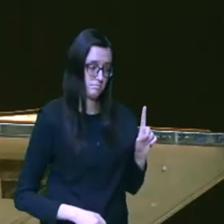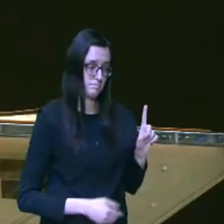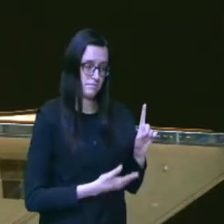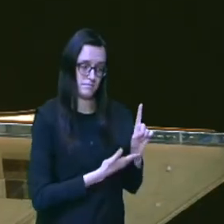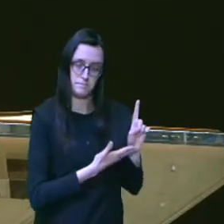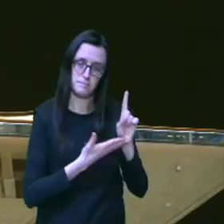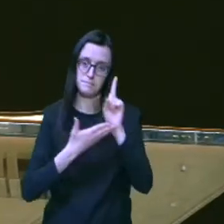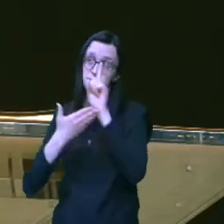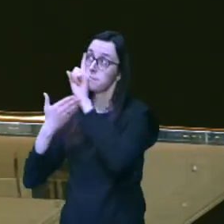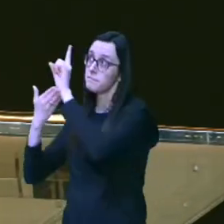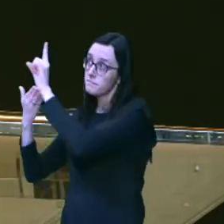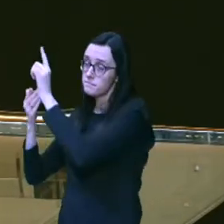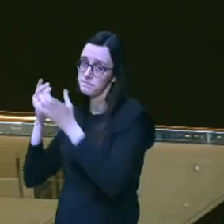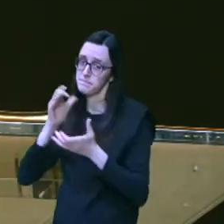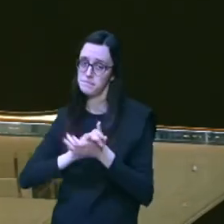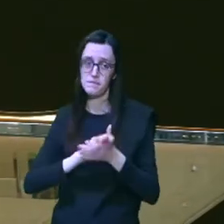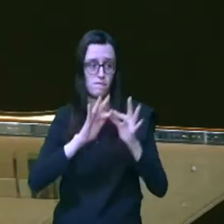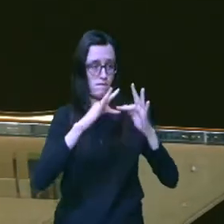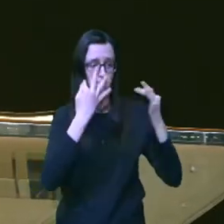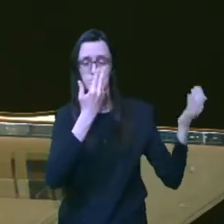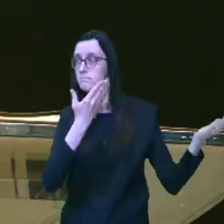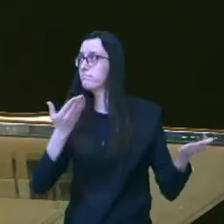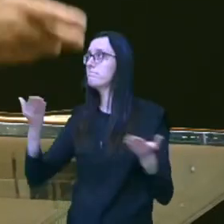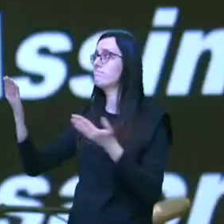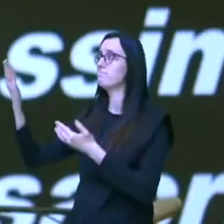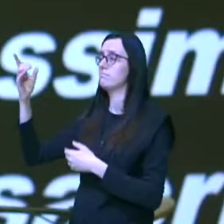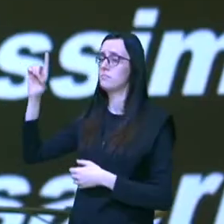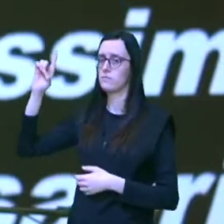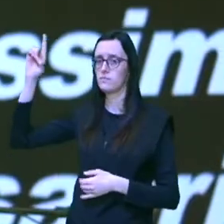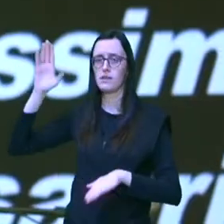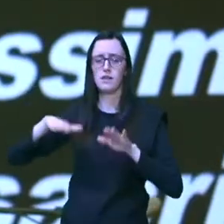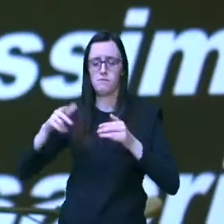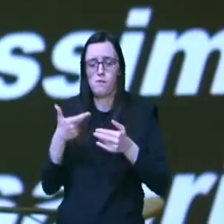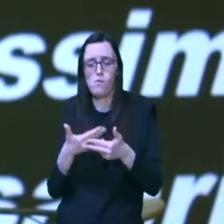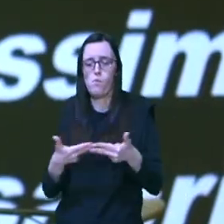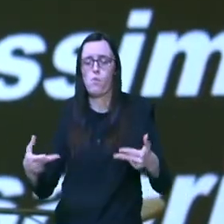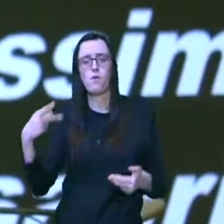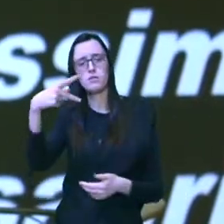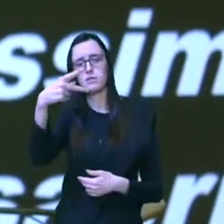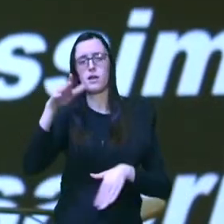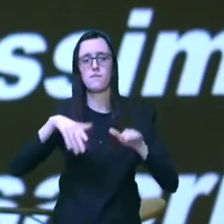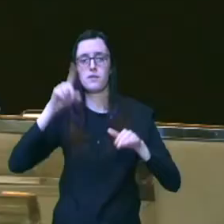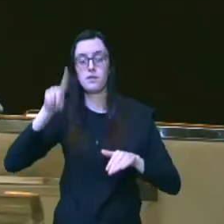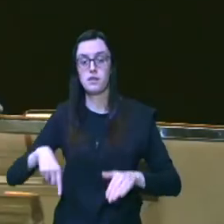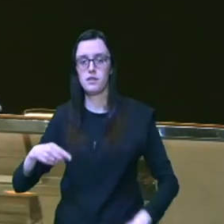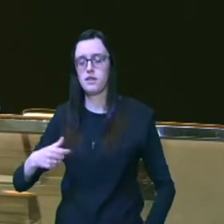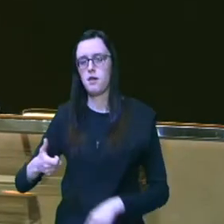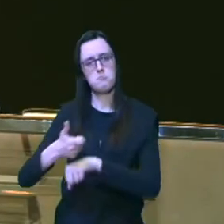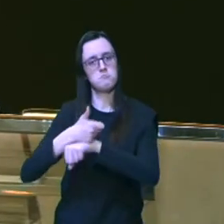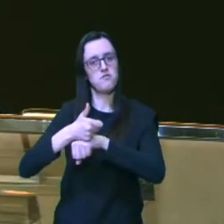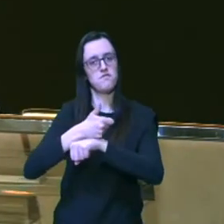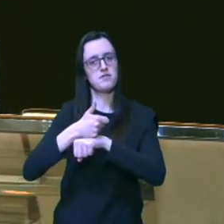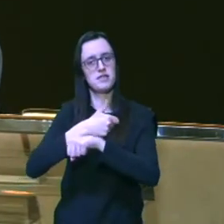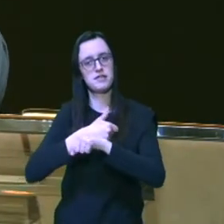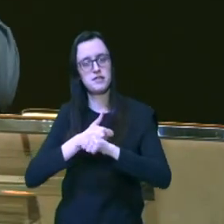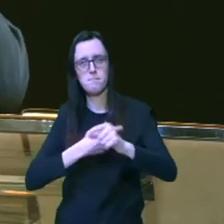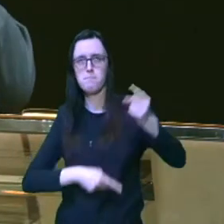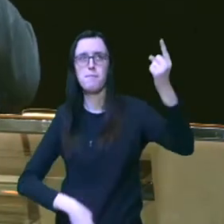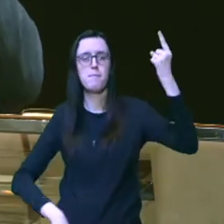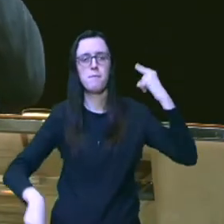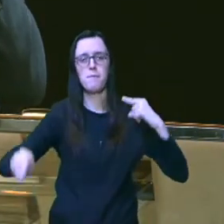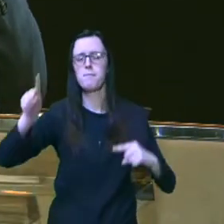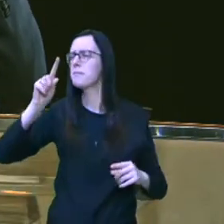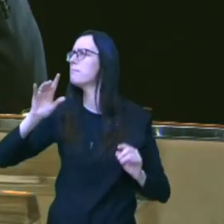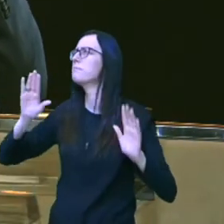um familiar seja um patrimônio talvez seja uma carreira dizendo Senhor